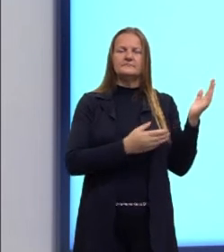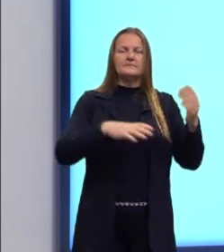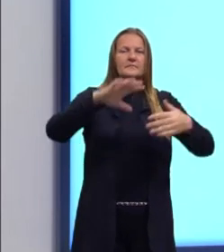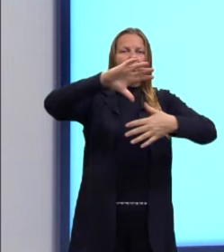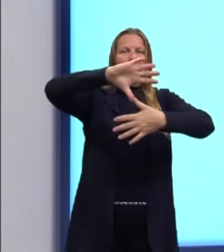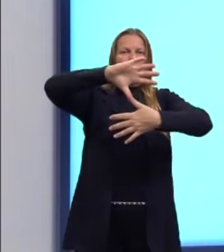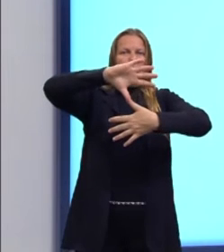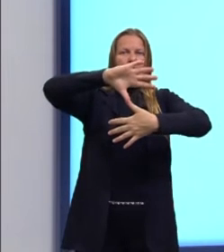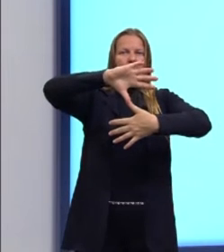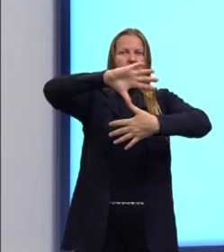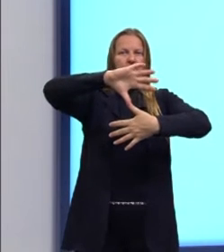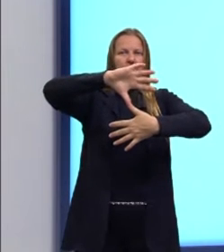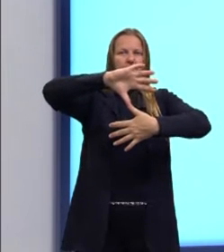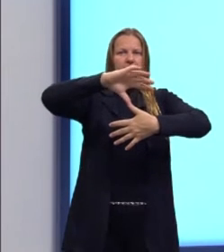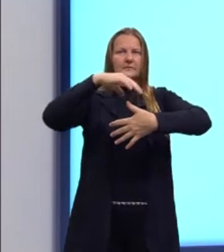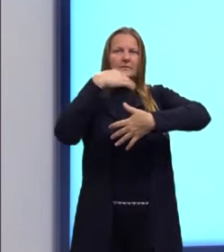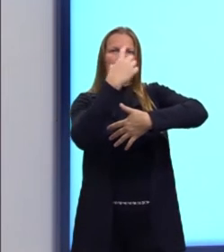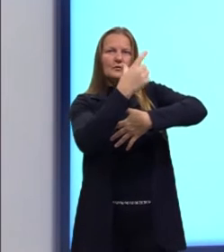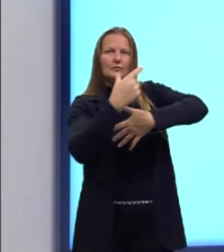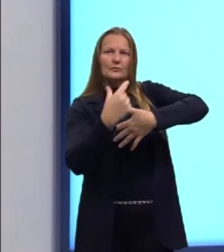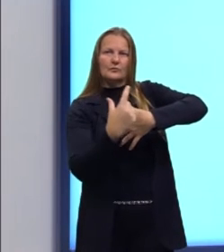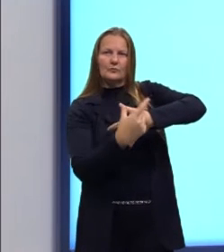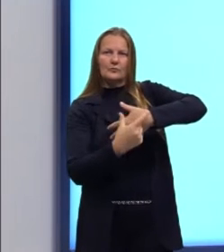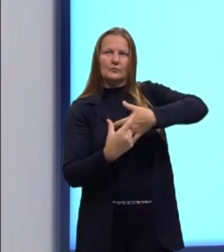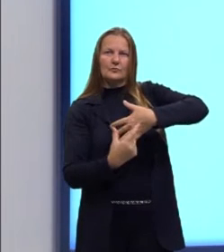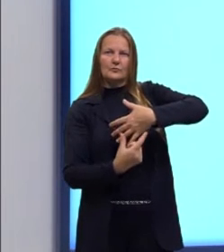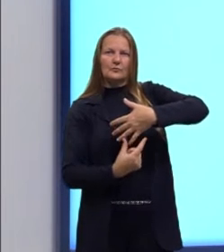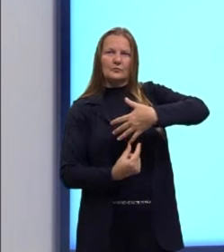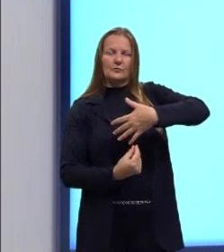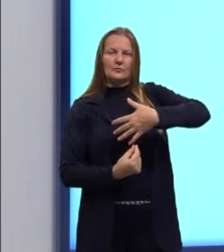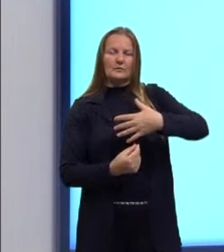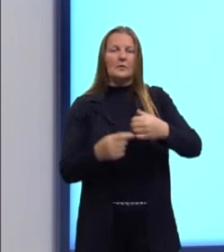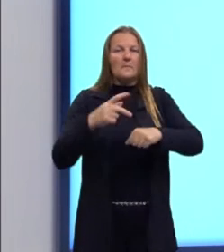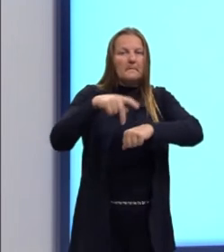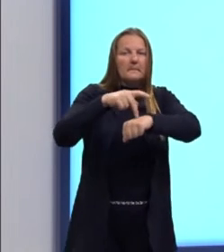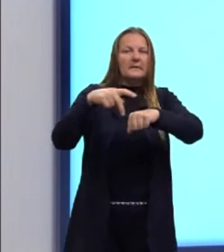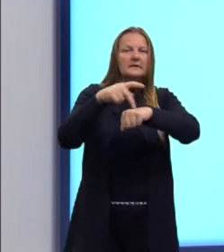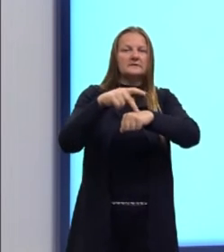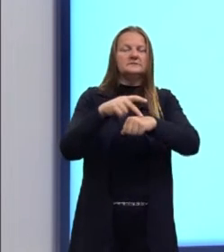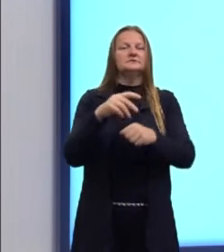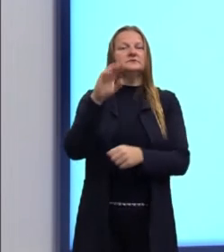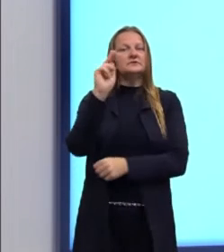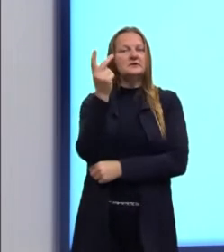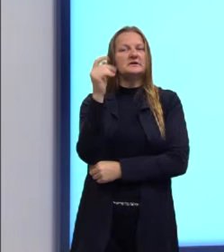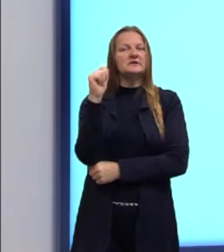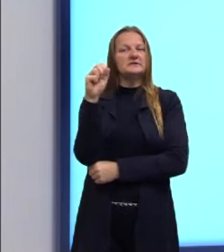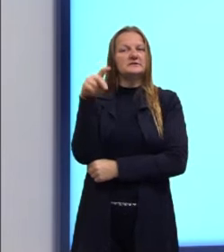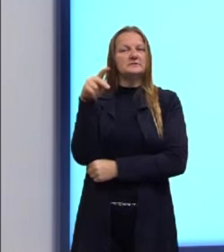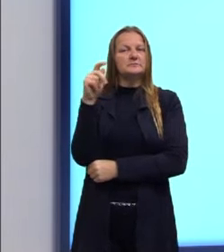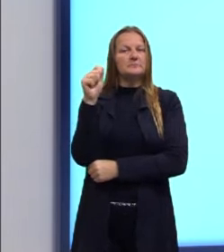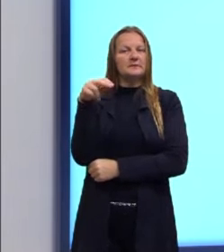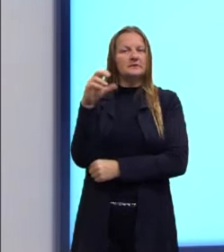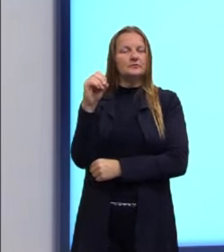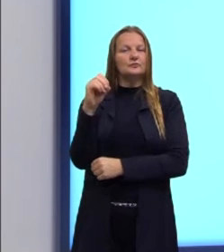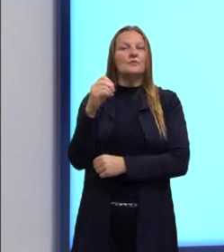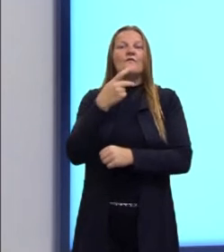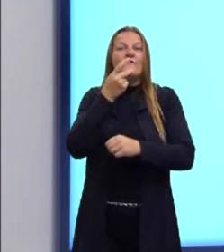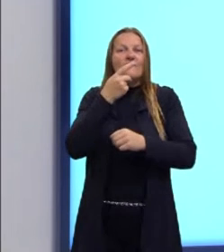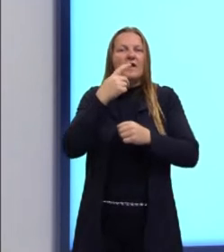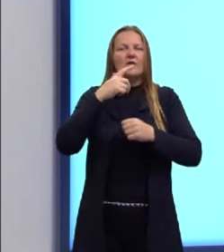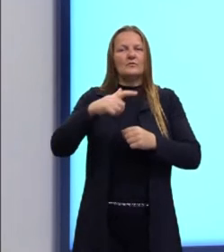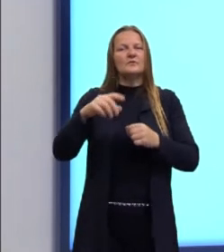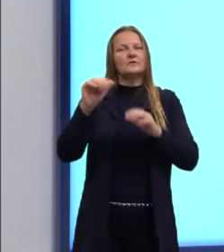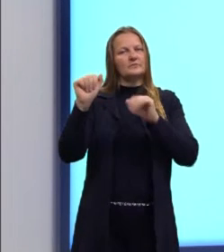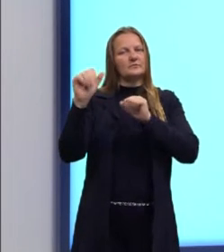o ser hispano-americano. Nós sabemos, gente, que nós temos os